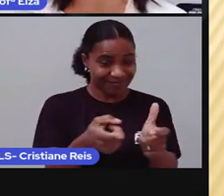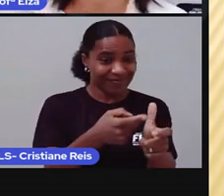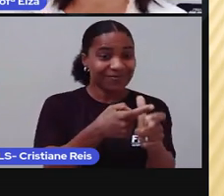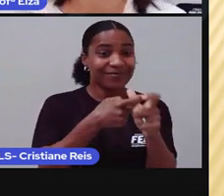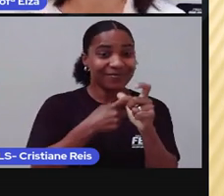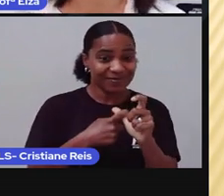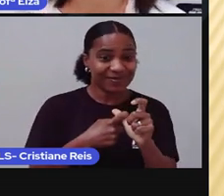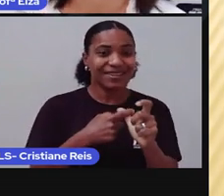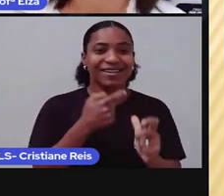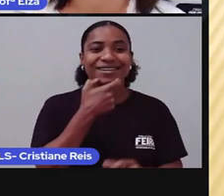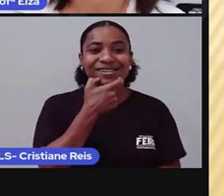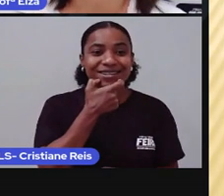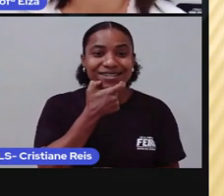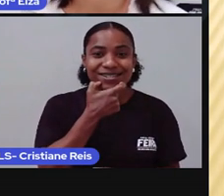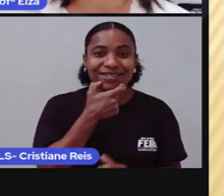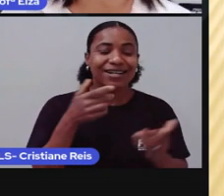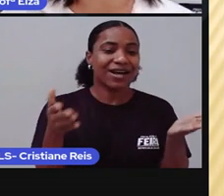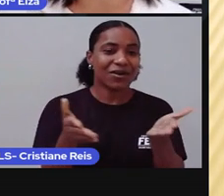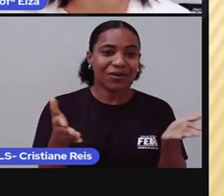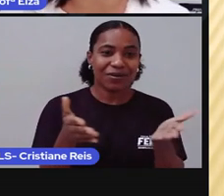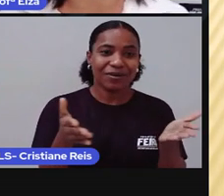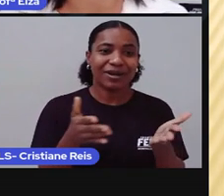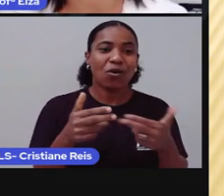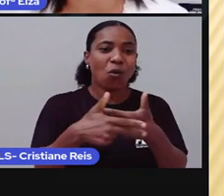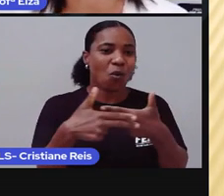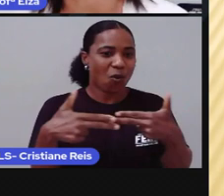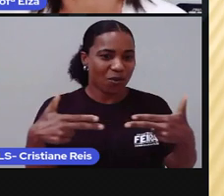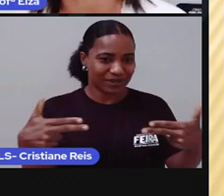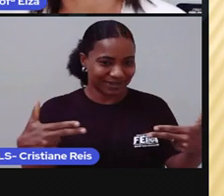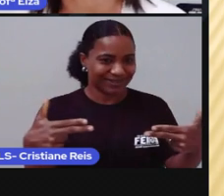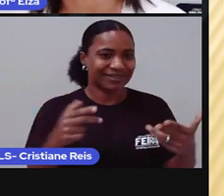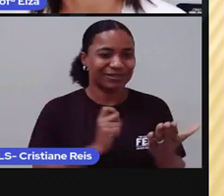vamos falar dos produtos que consumimos.